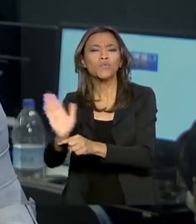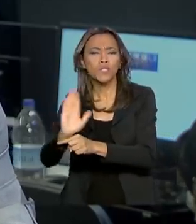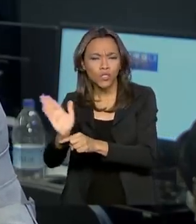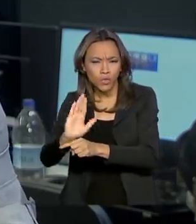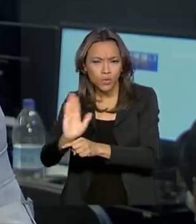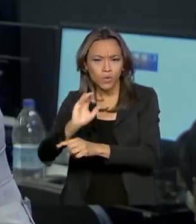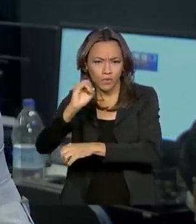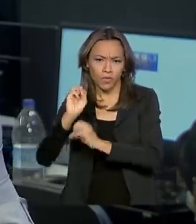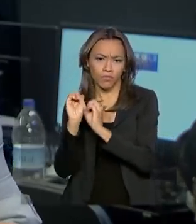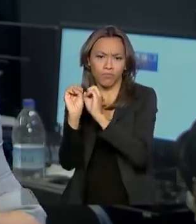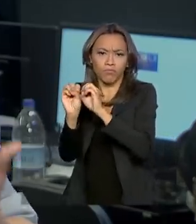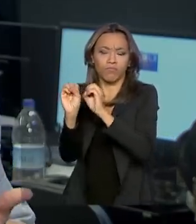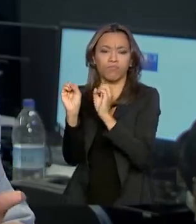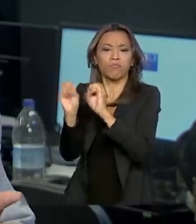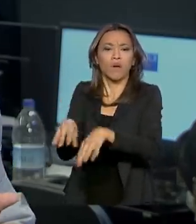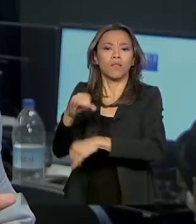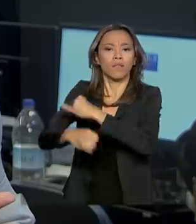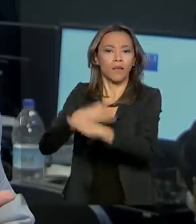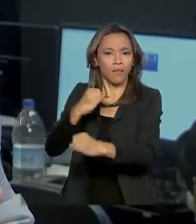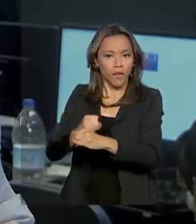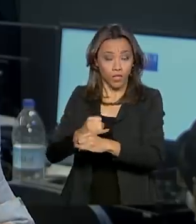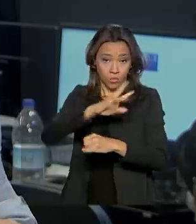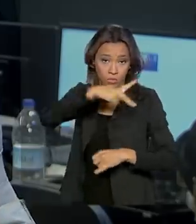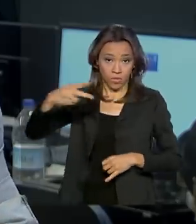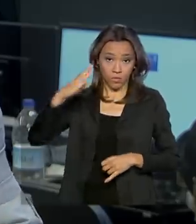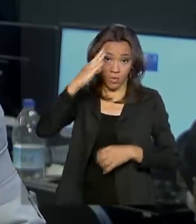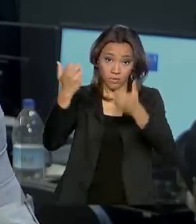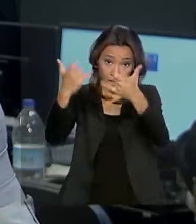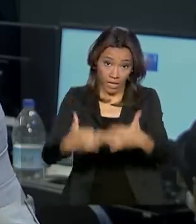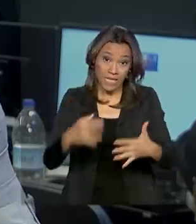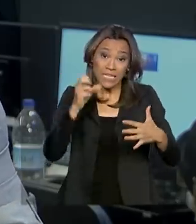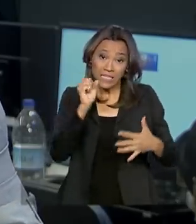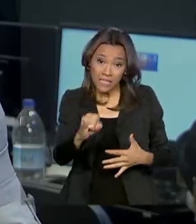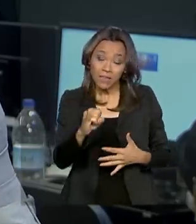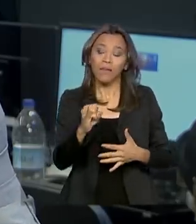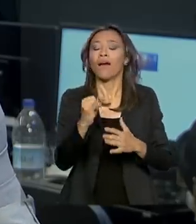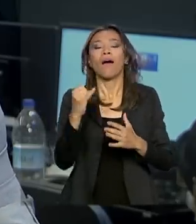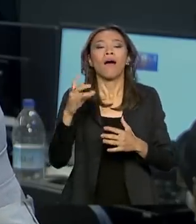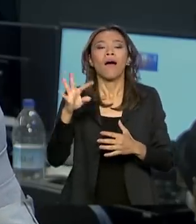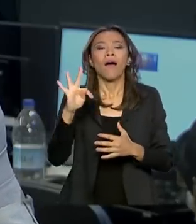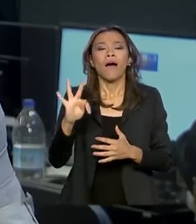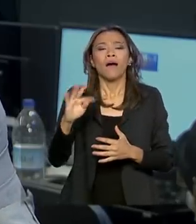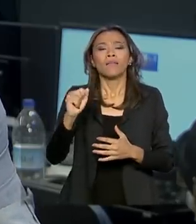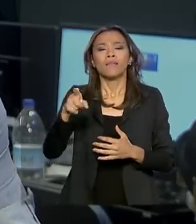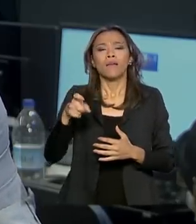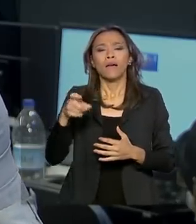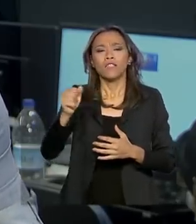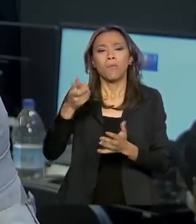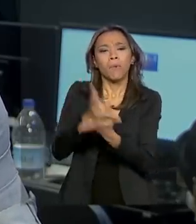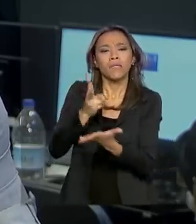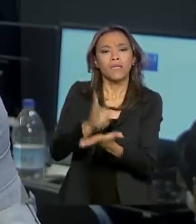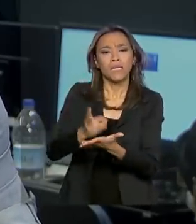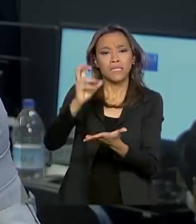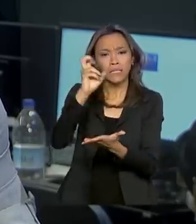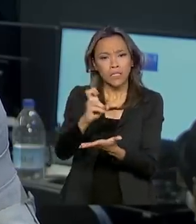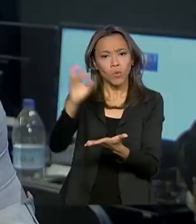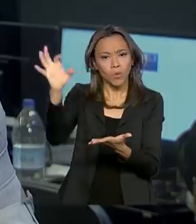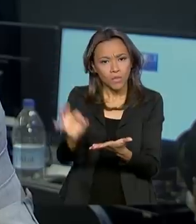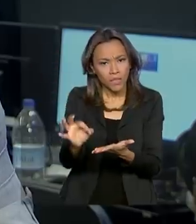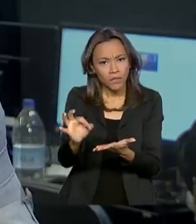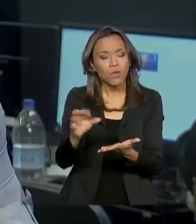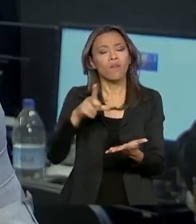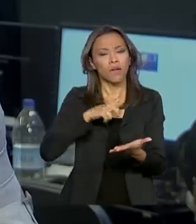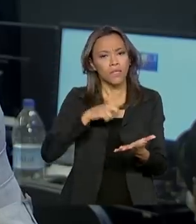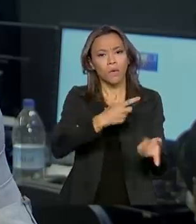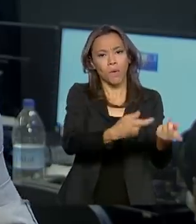Bolsonaro disse que se a taxa se mantiver no 5%, vai significar uma economia de R$ 97